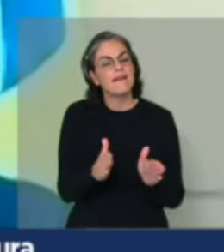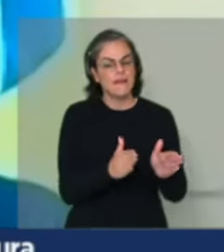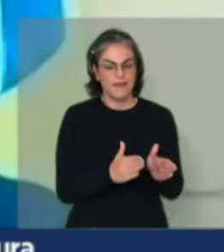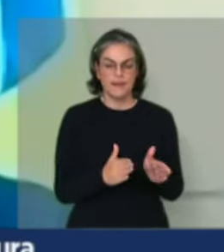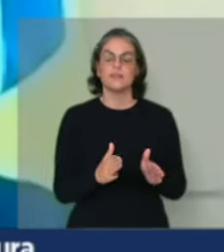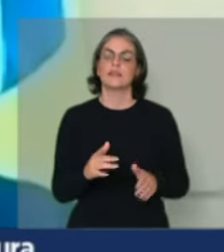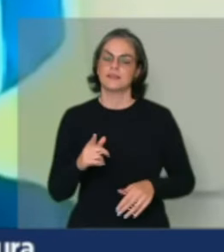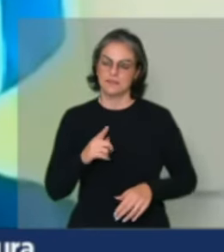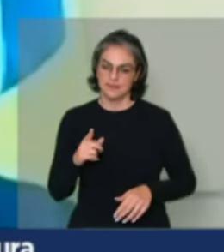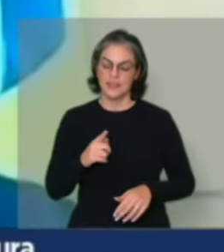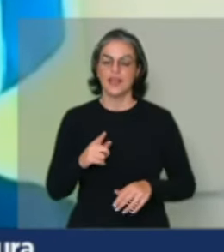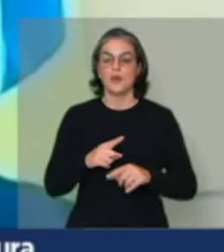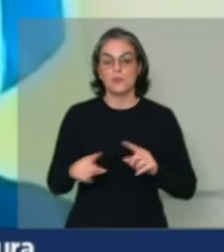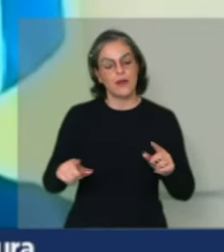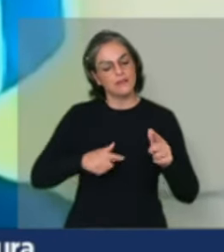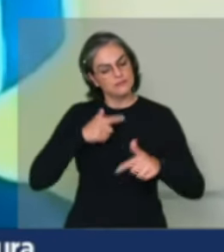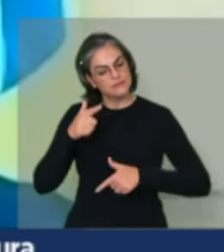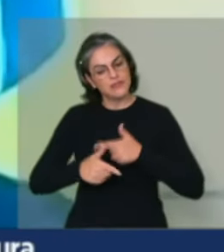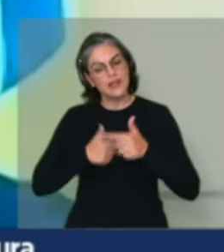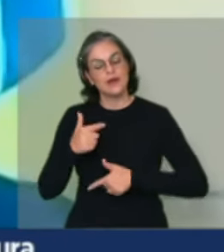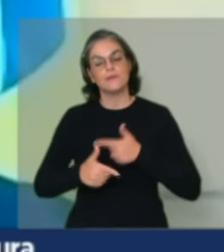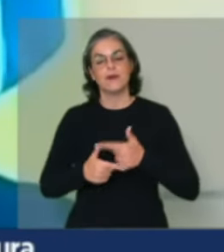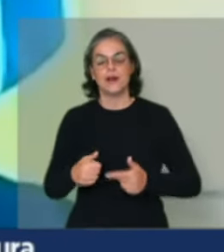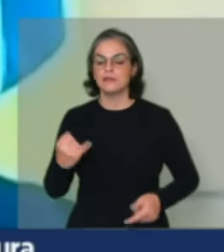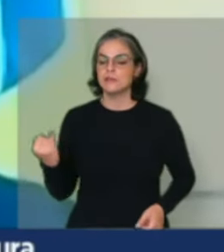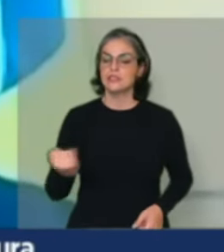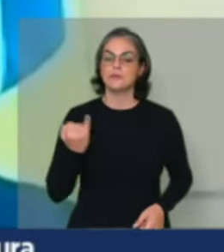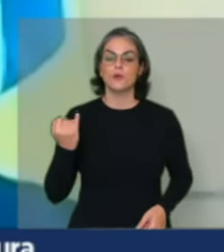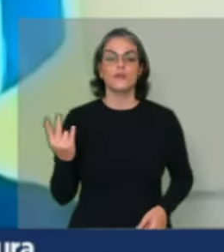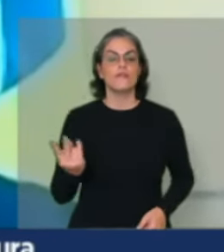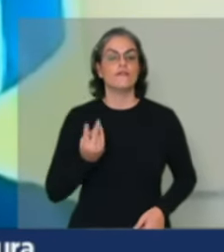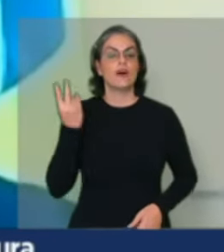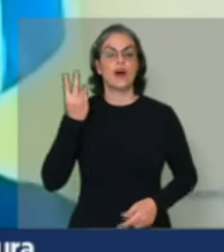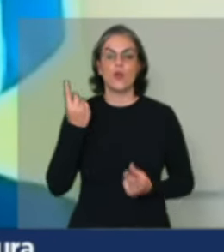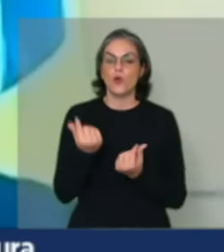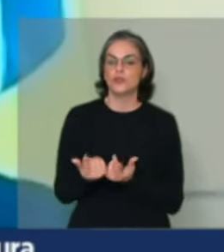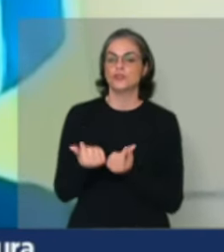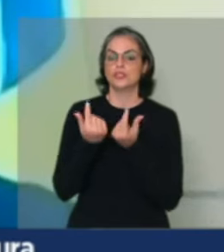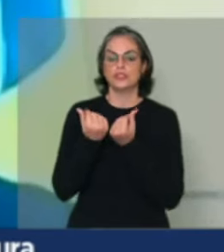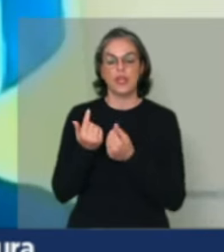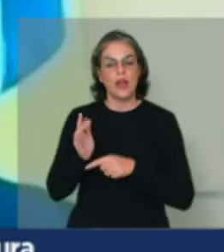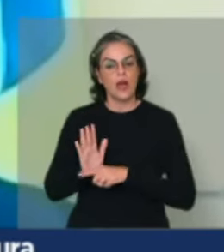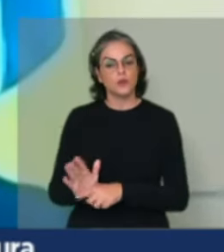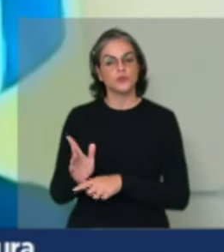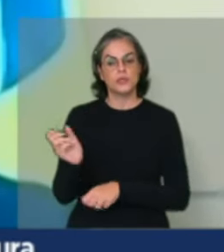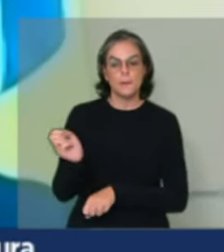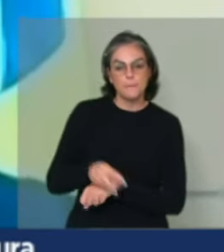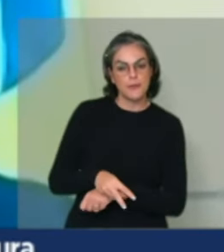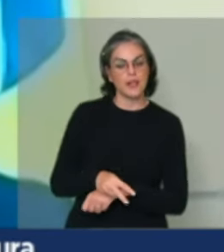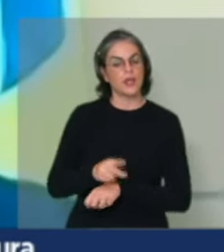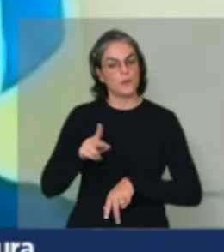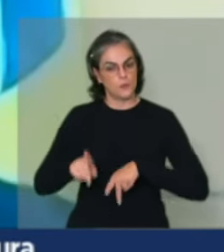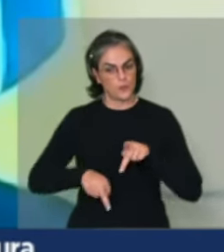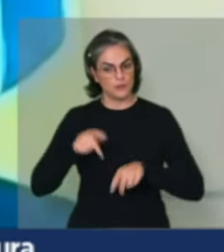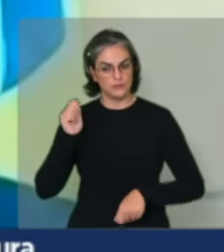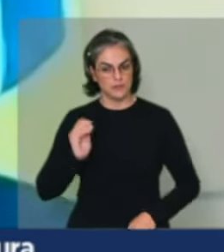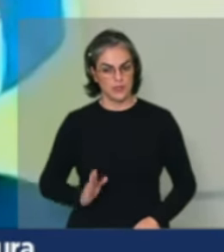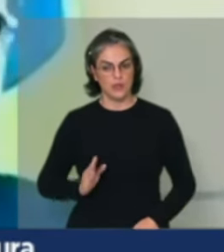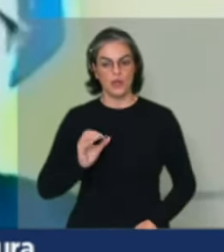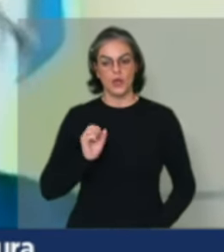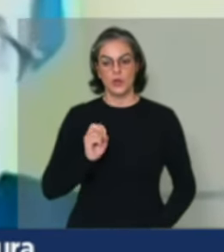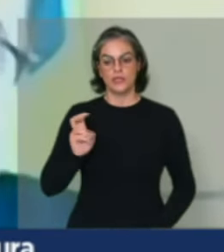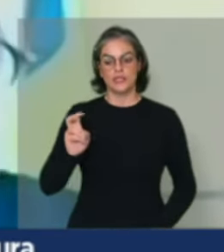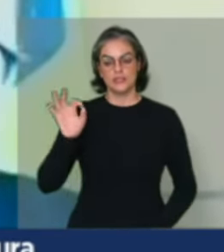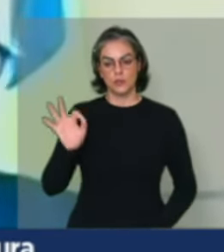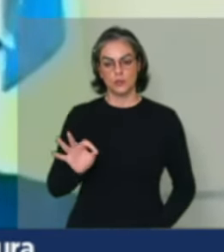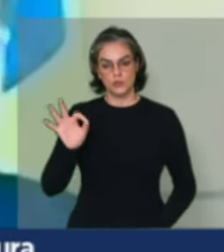fazendo todo esse volume de recursos e gerando esses empregos aos brasileiros. 85% são terras